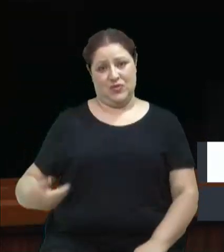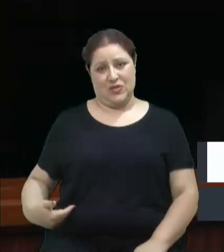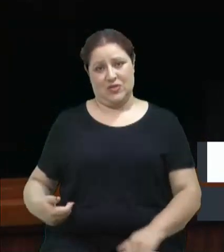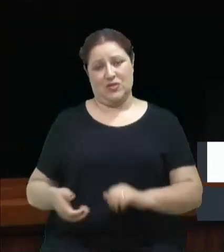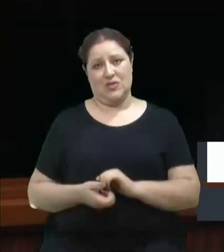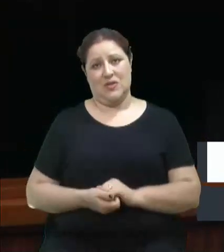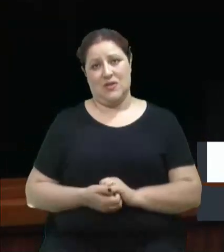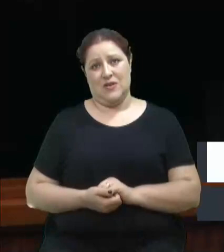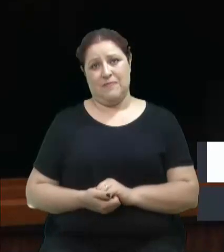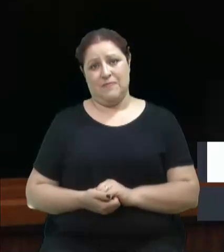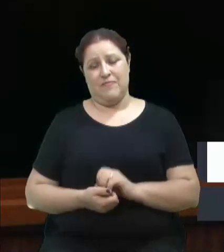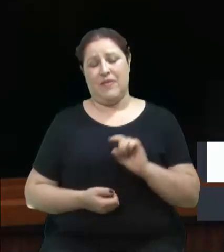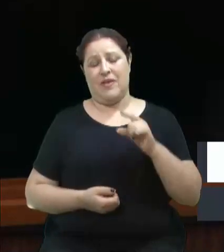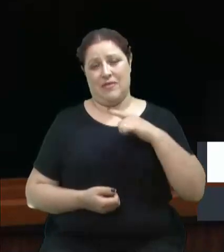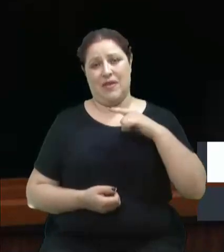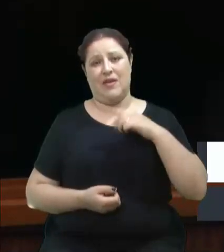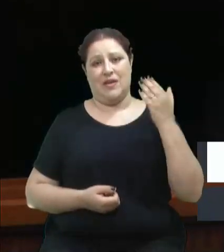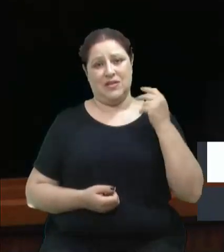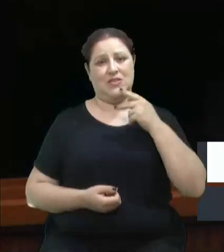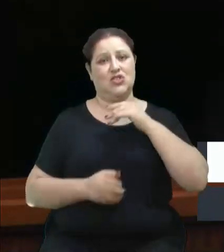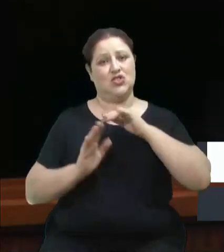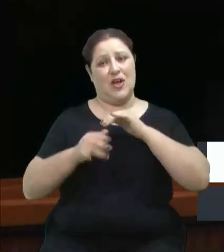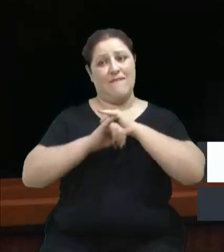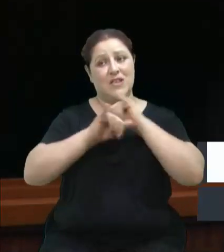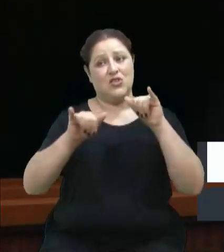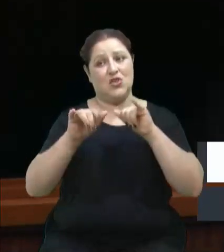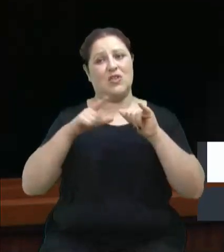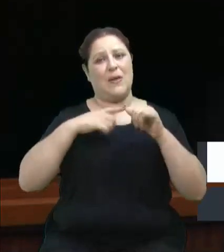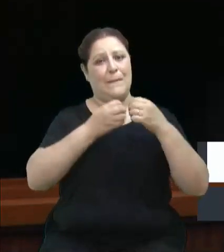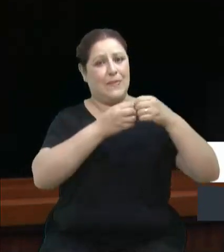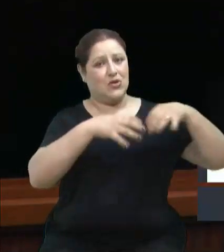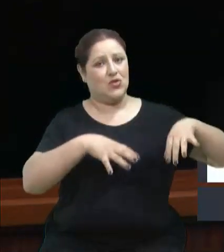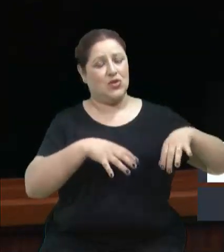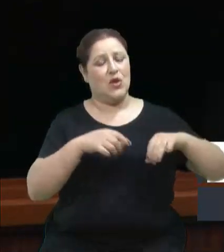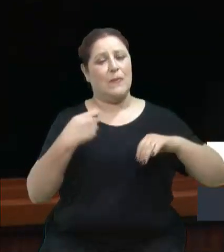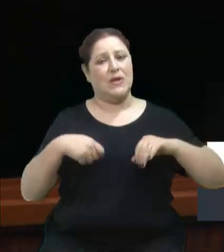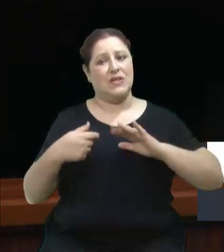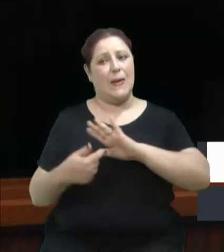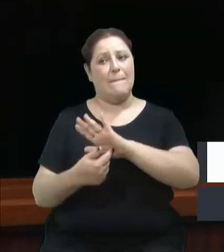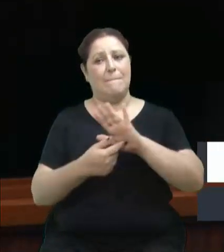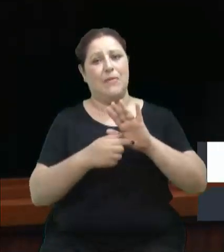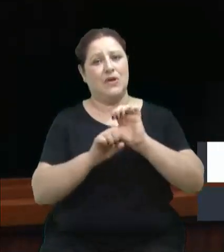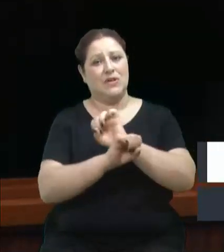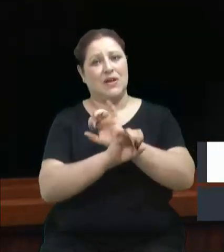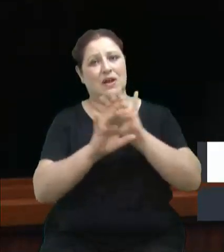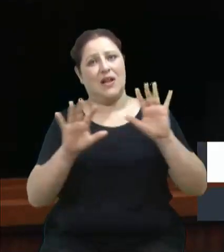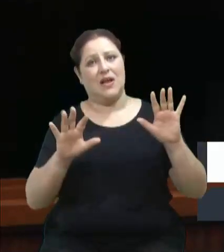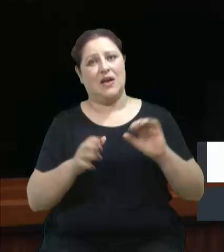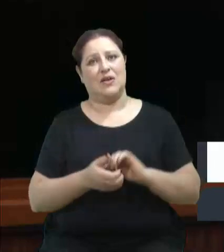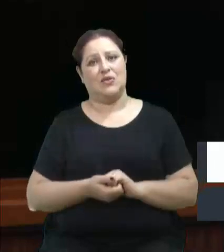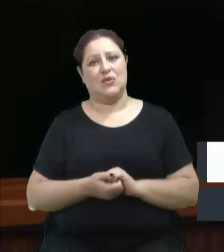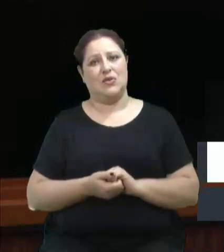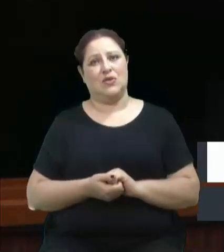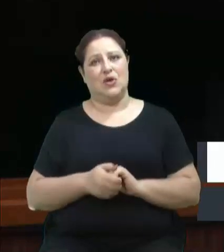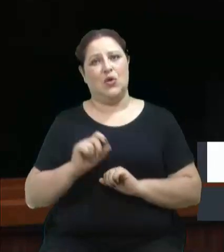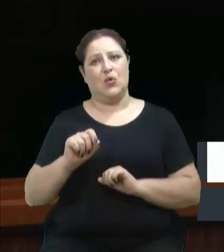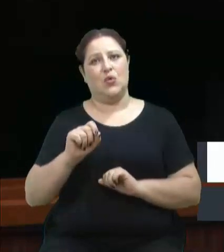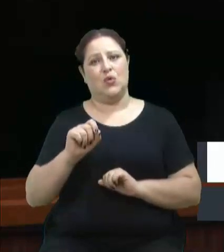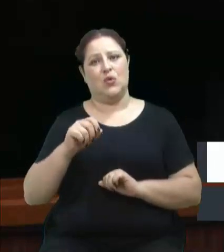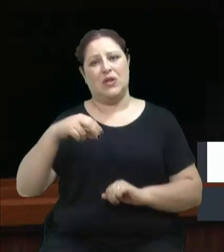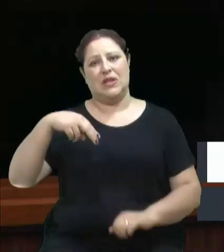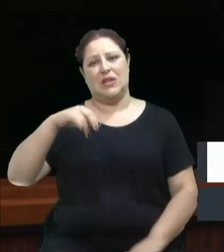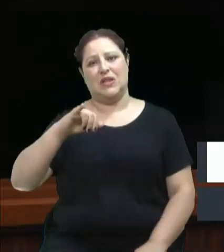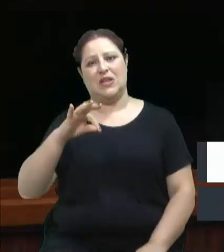isso seria prejudicado. Então, vamos deixar claro o que está, ou nítido, o que está em discussão